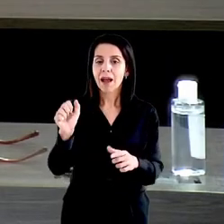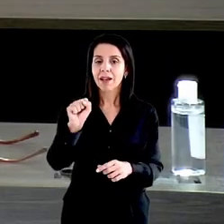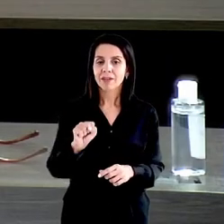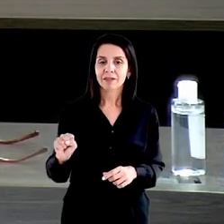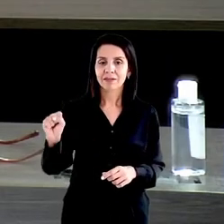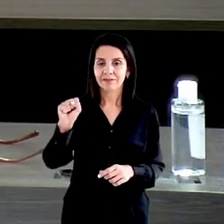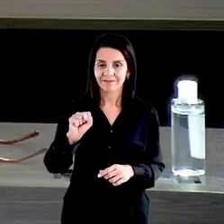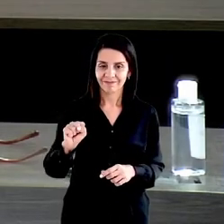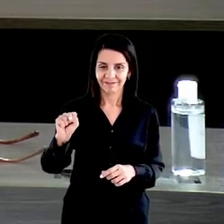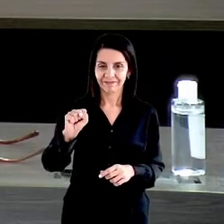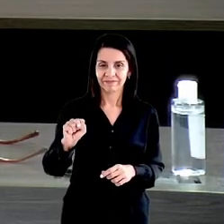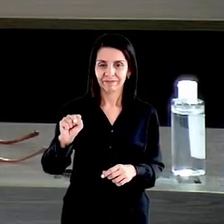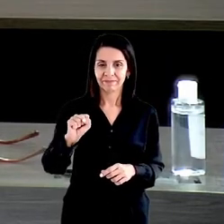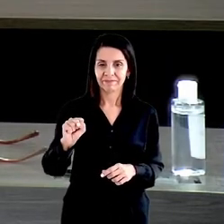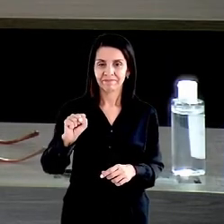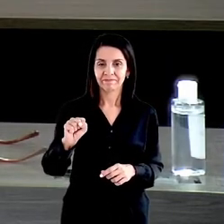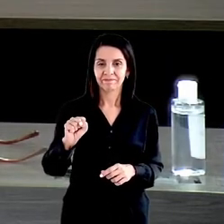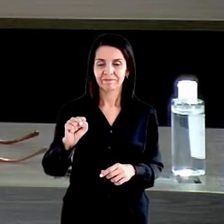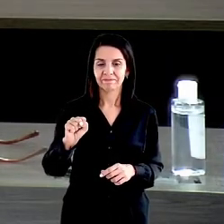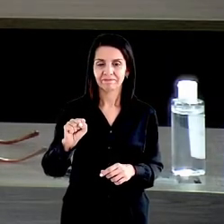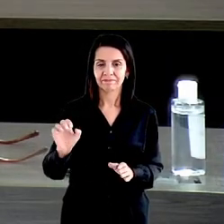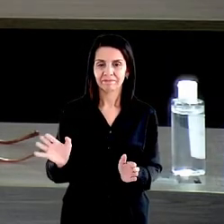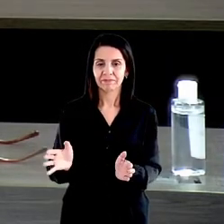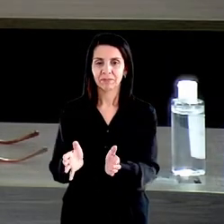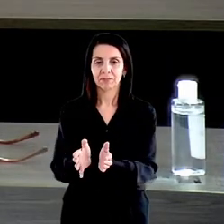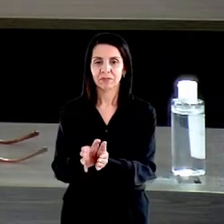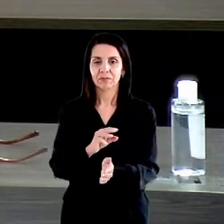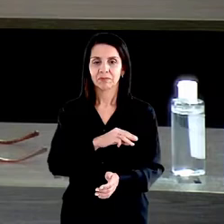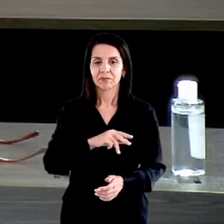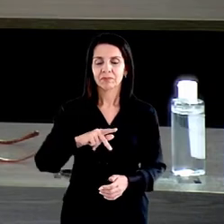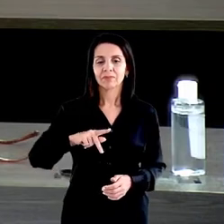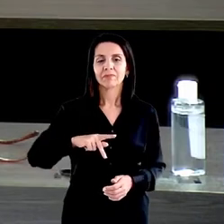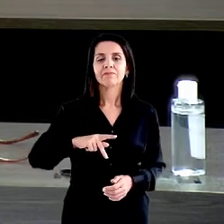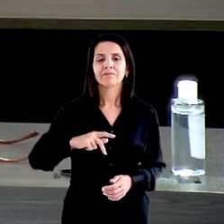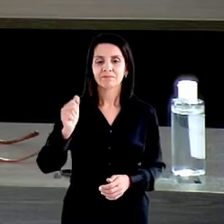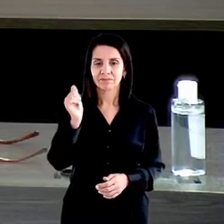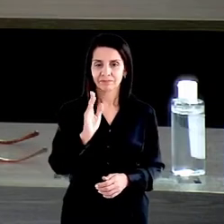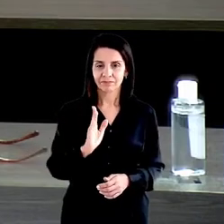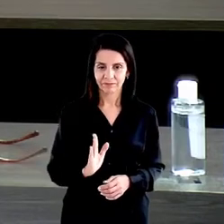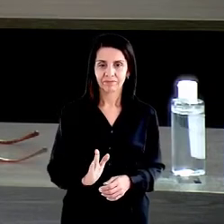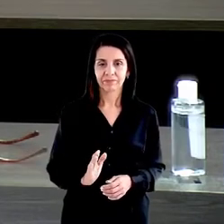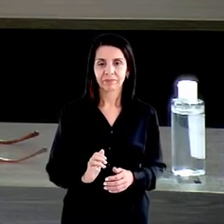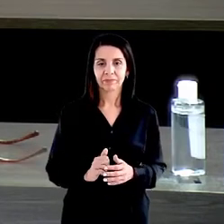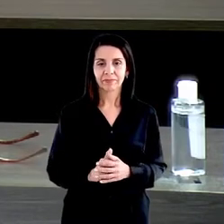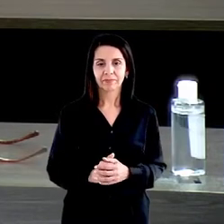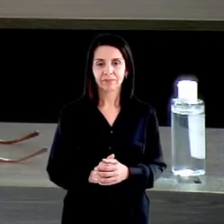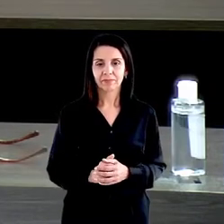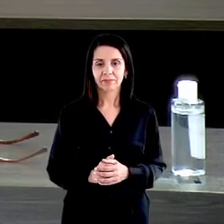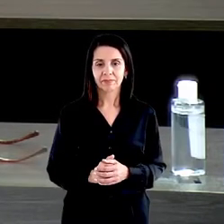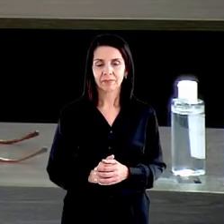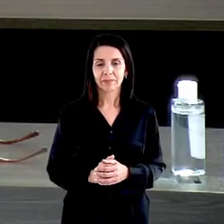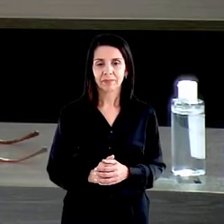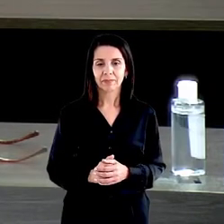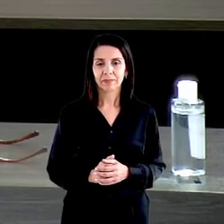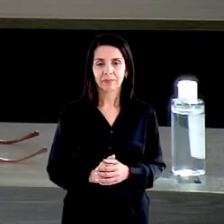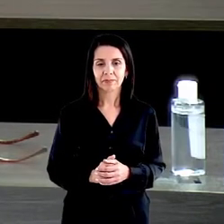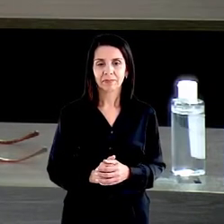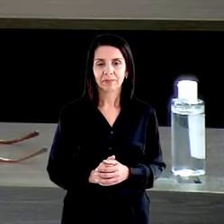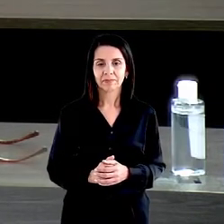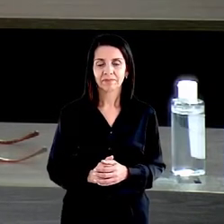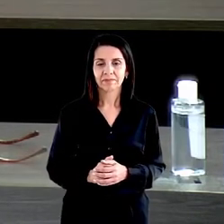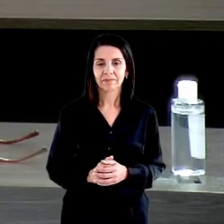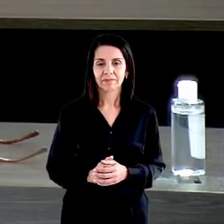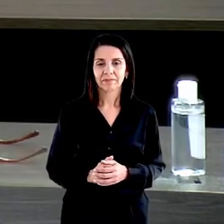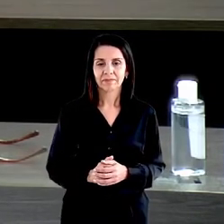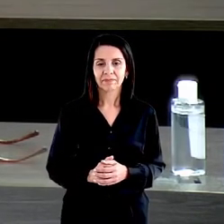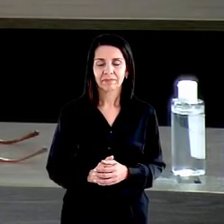de classe do Ministério Público do Brasil, em termos relativos, e no ponto de vista estadual, em termos absolutos.